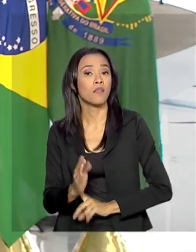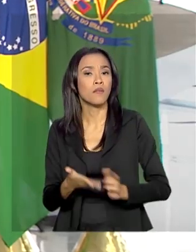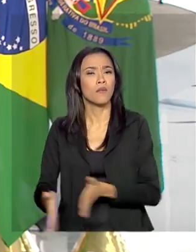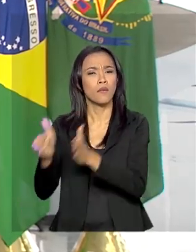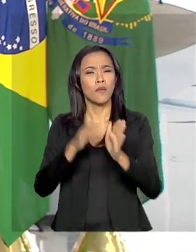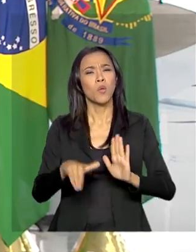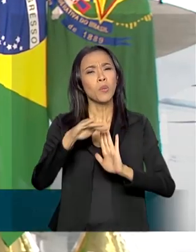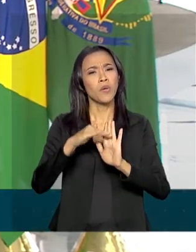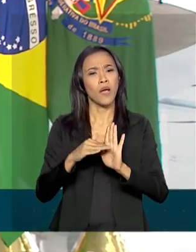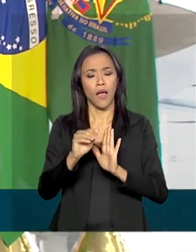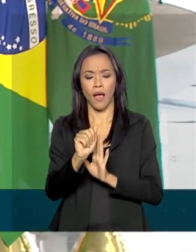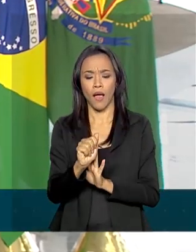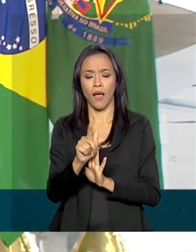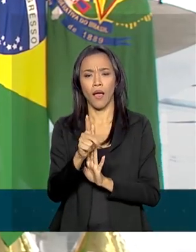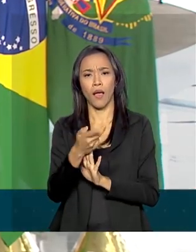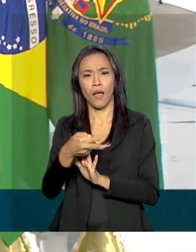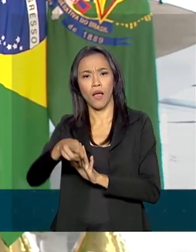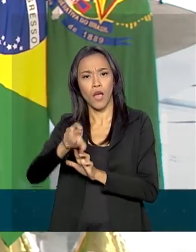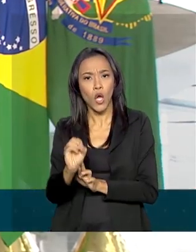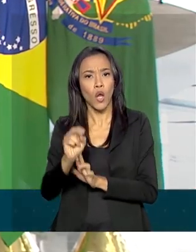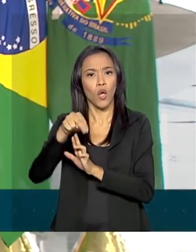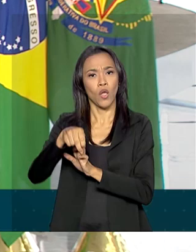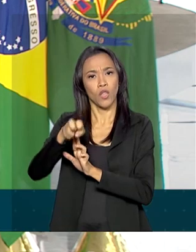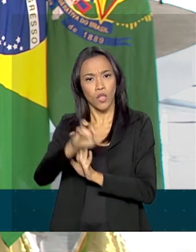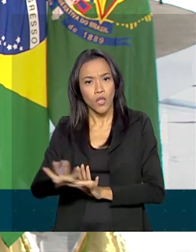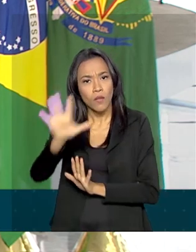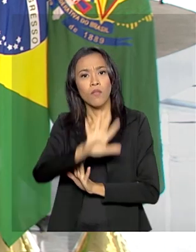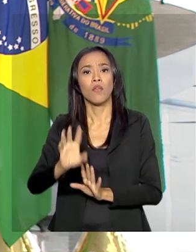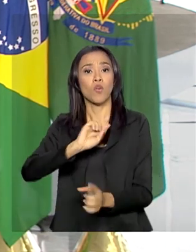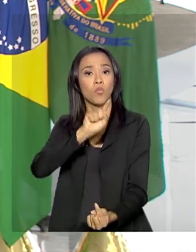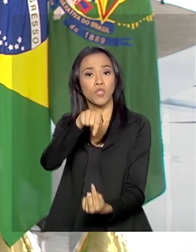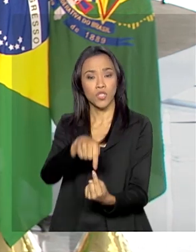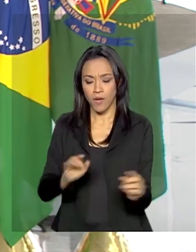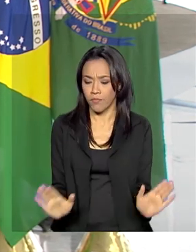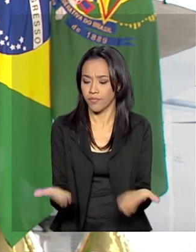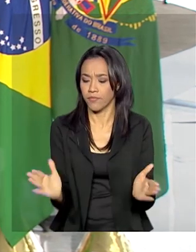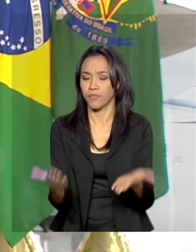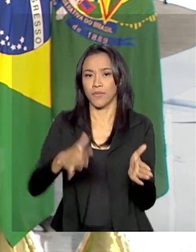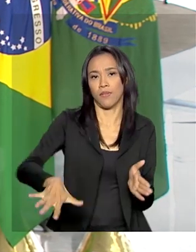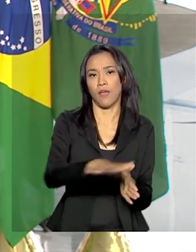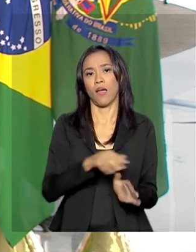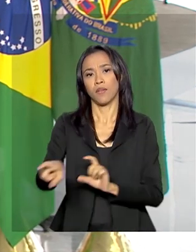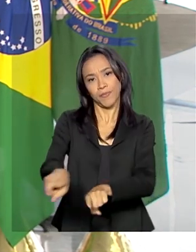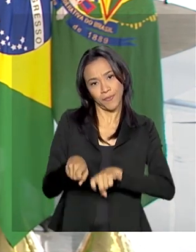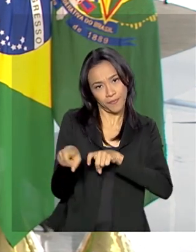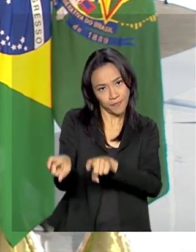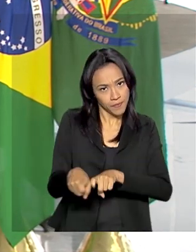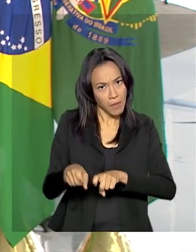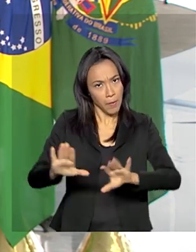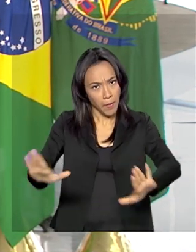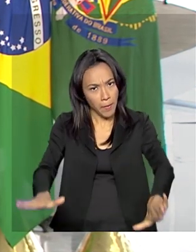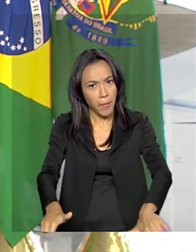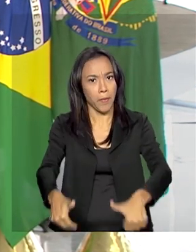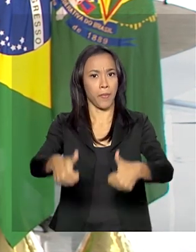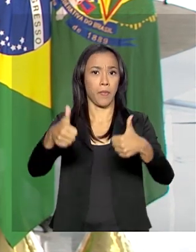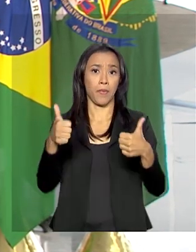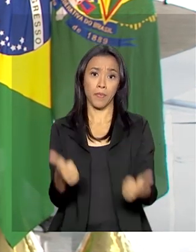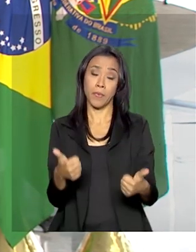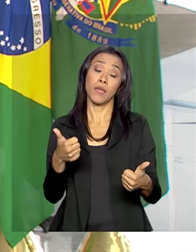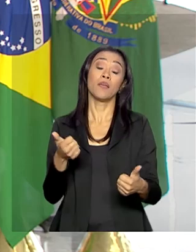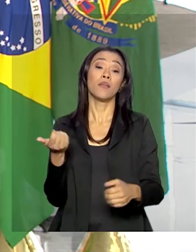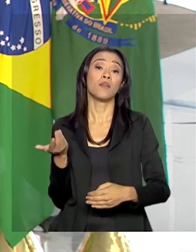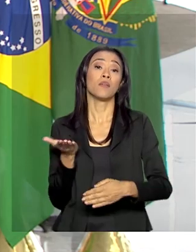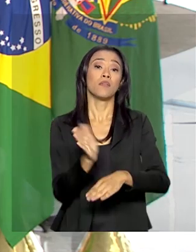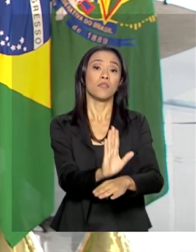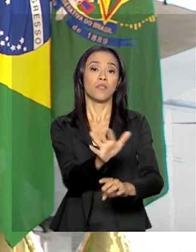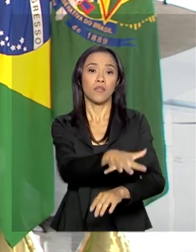Nordeste vai impulsionar o desenvolvimento do setor rural, buscando aumentar a eficiência produtiva e os benefícios sociais